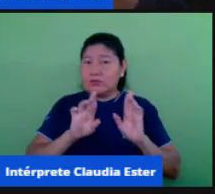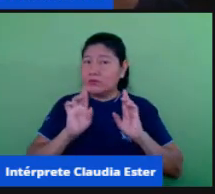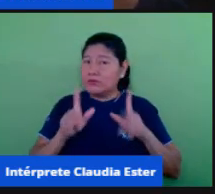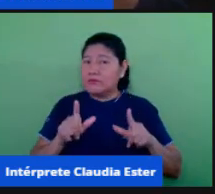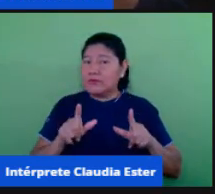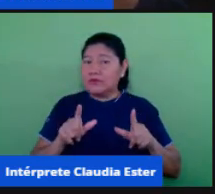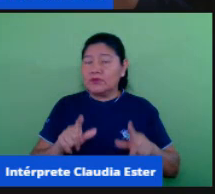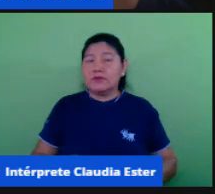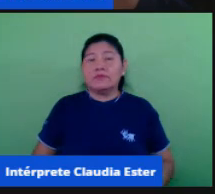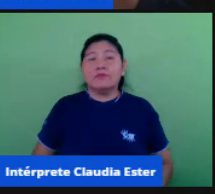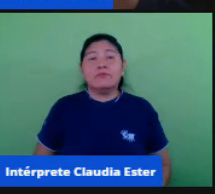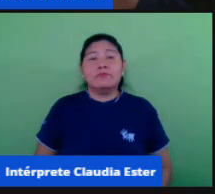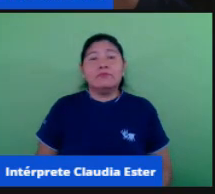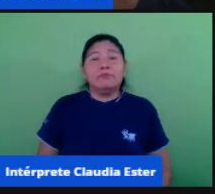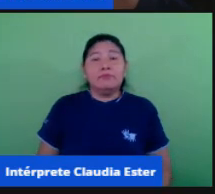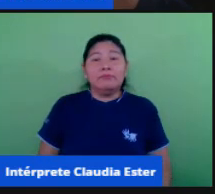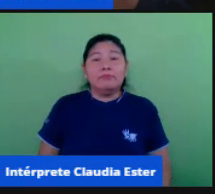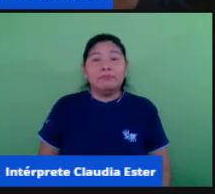favor